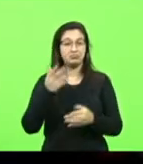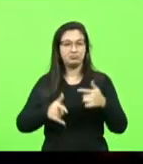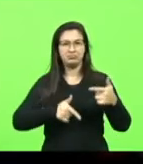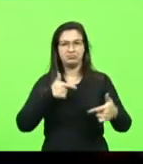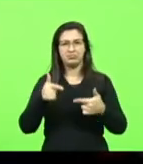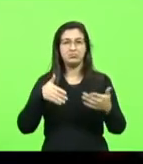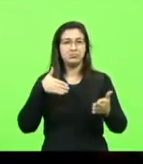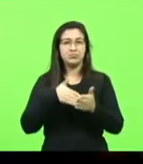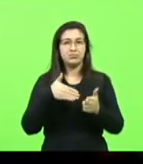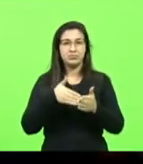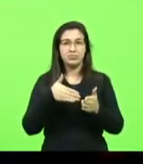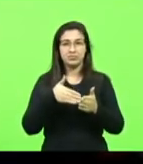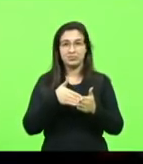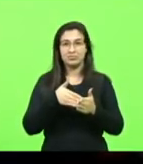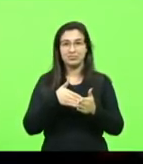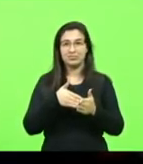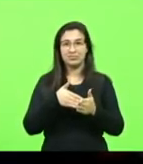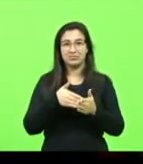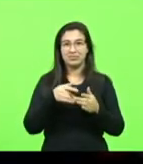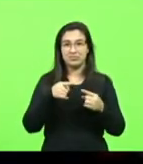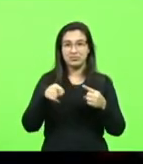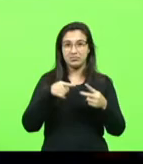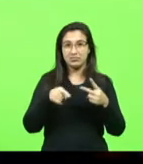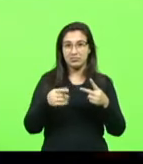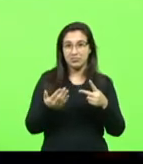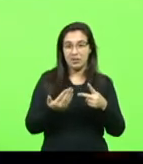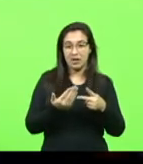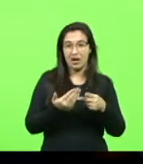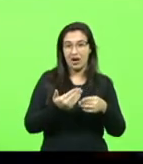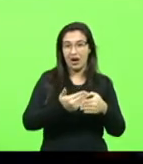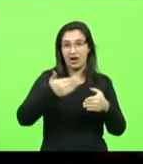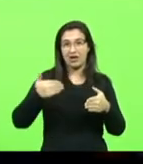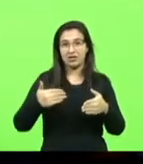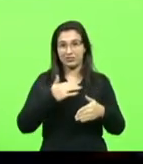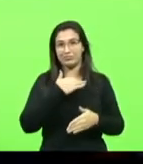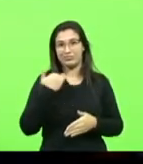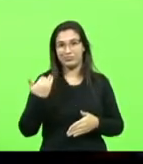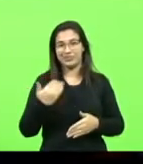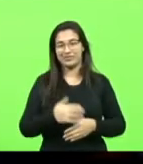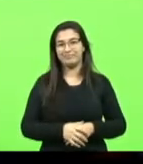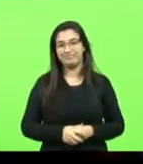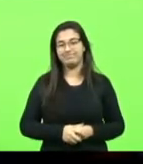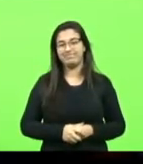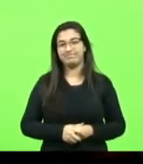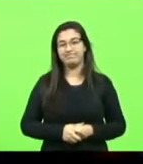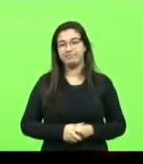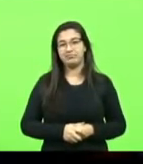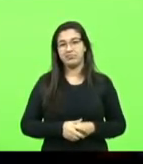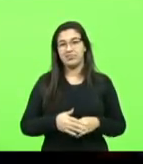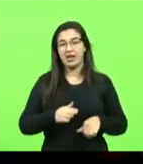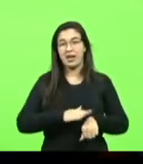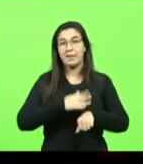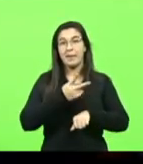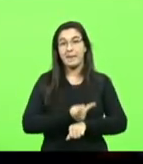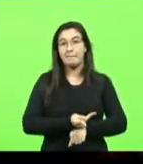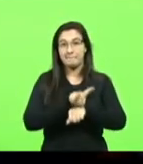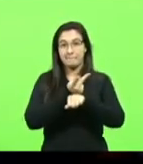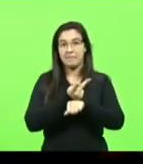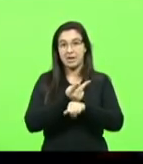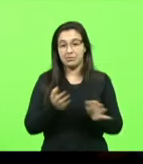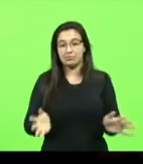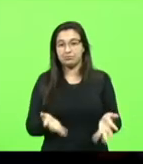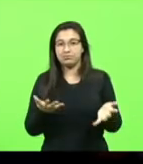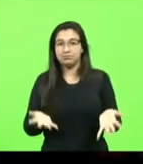semanas antes de perder a vida. Fez tanto pela cultura que o maior prêmio e estímulo à cultura